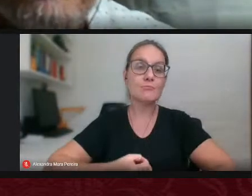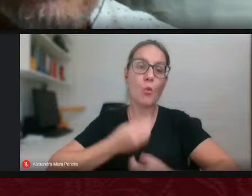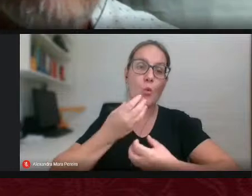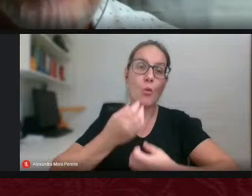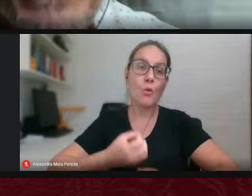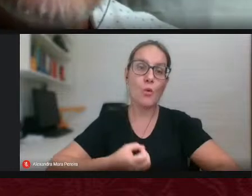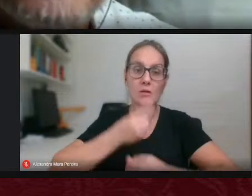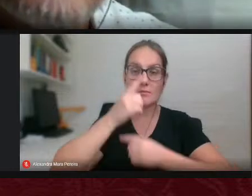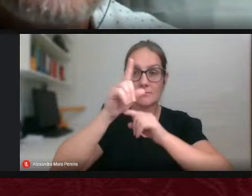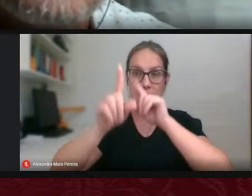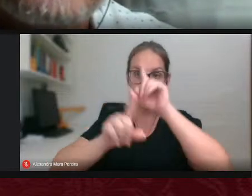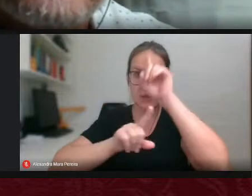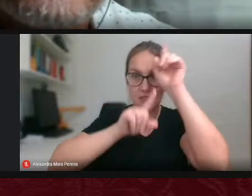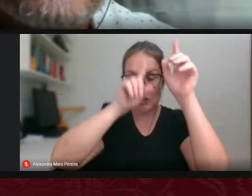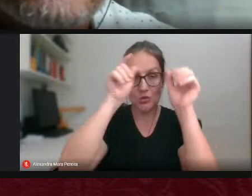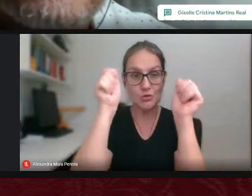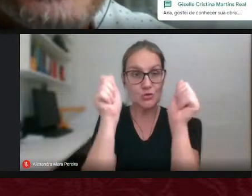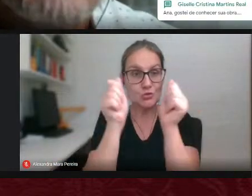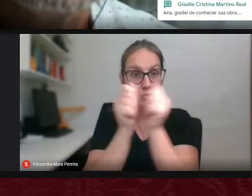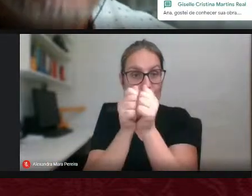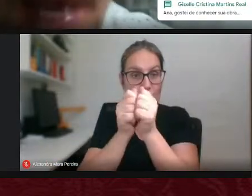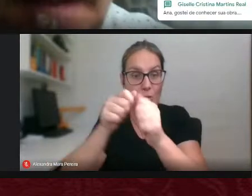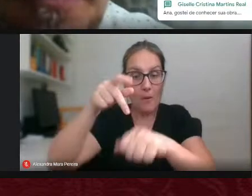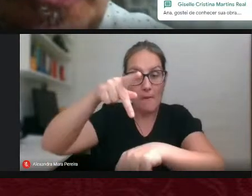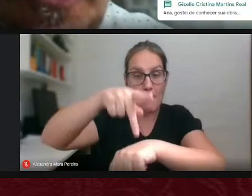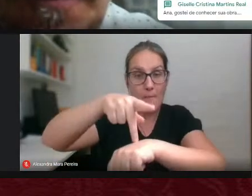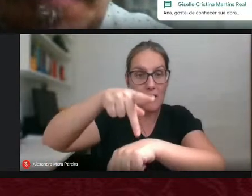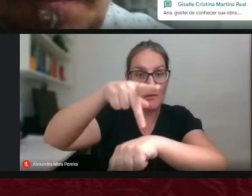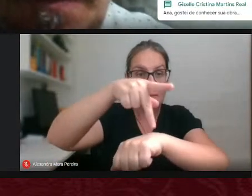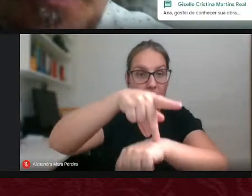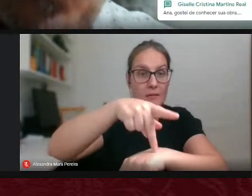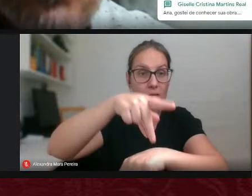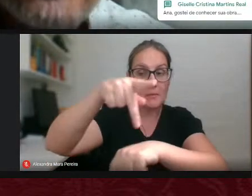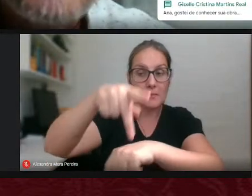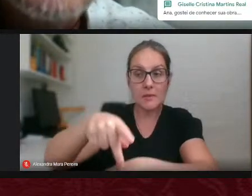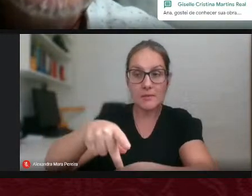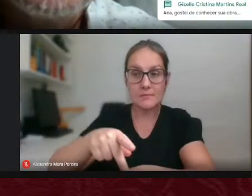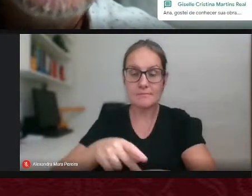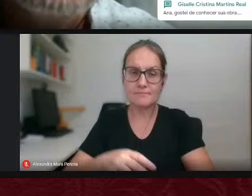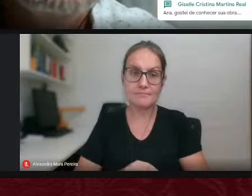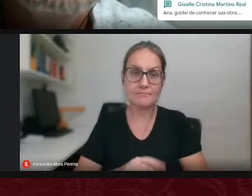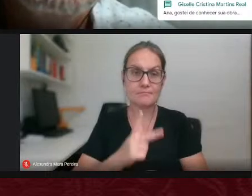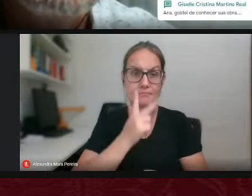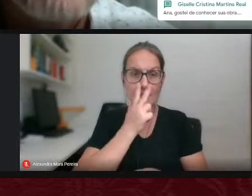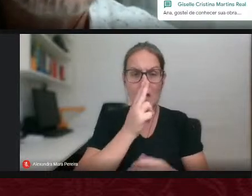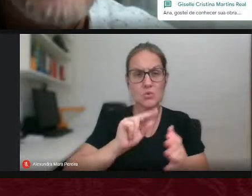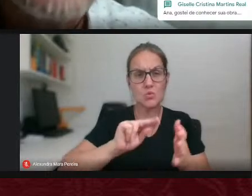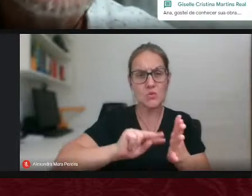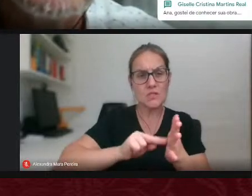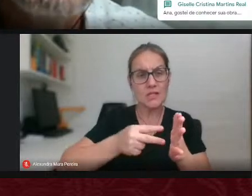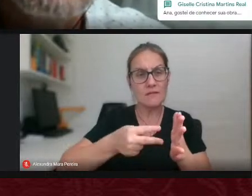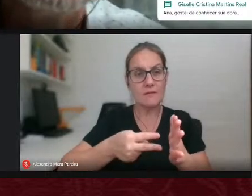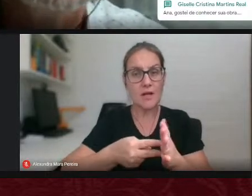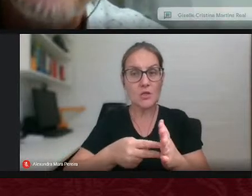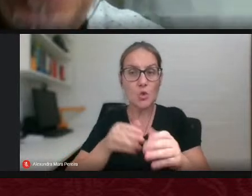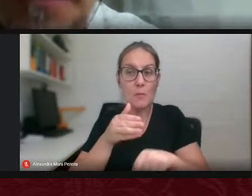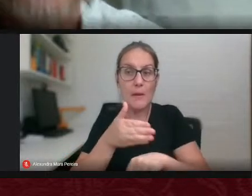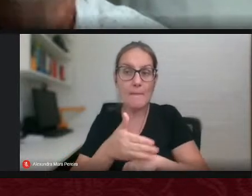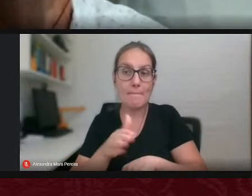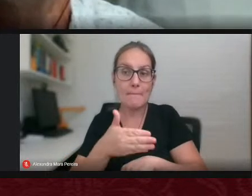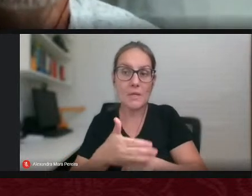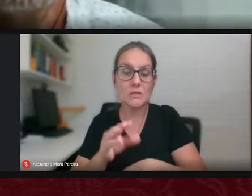pedras e mais pedras num sentido numa prática e numa